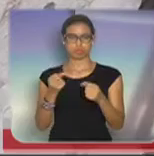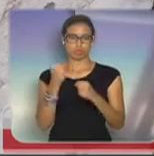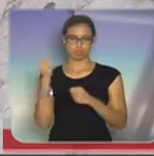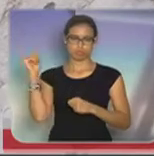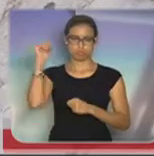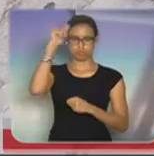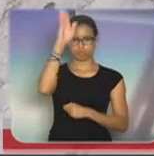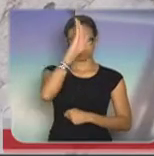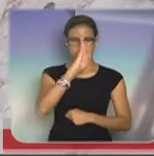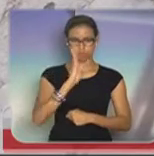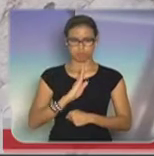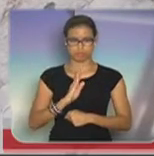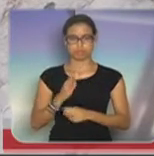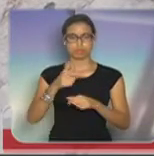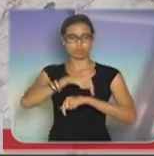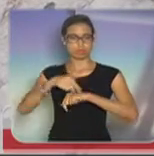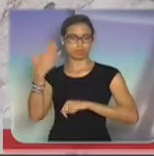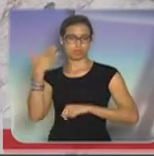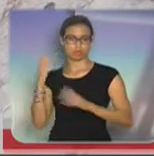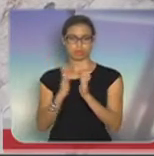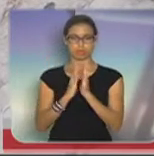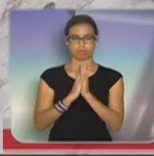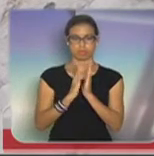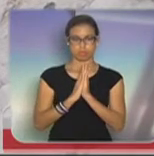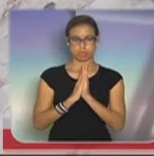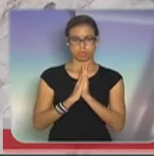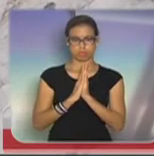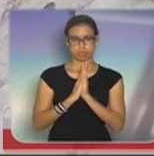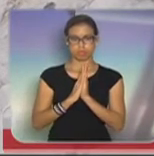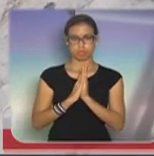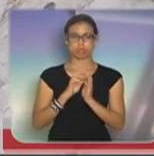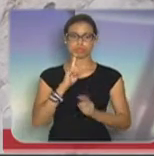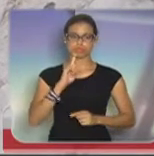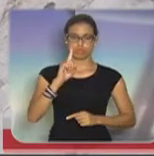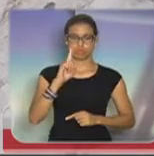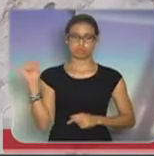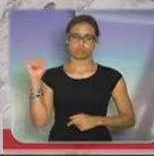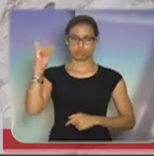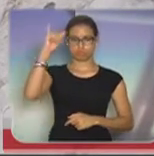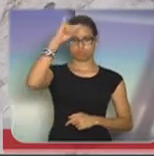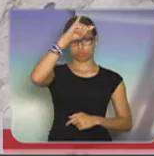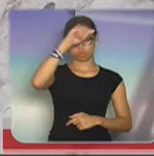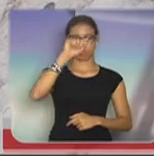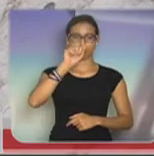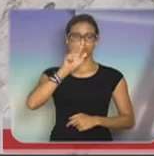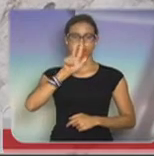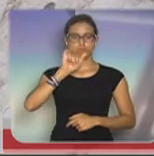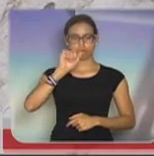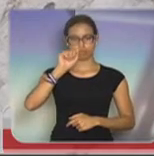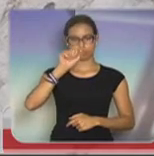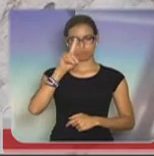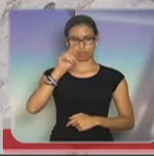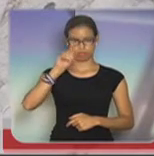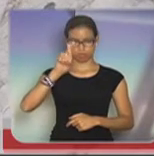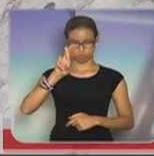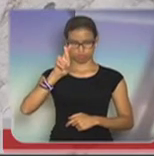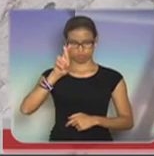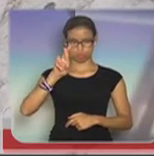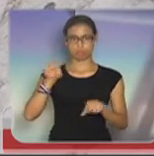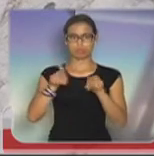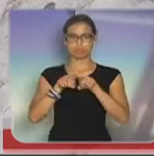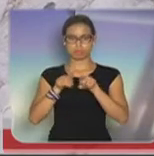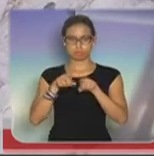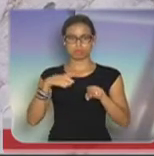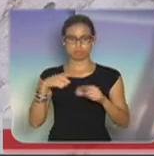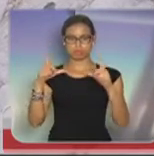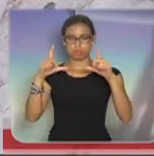semana estarmos comemorando a Semana do Aviador. Eu também queria que hoje, senhor presidente, o Machado tenha mais uma